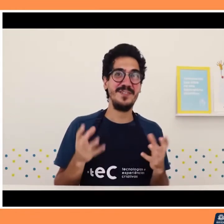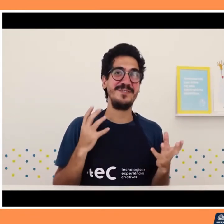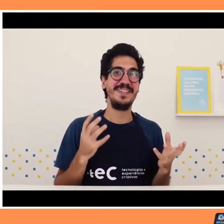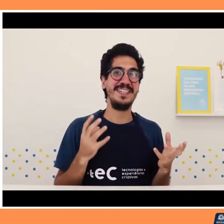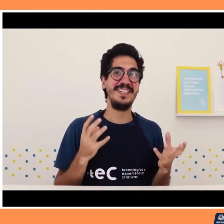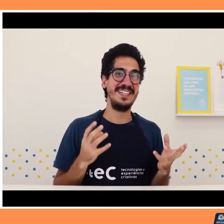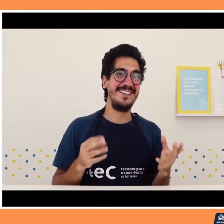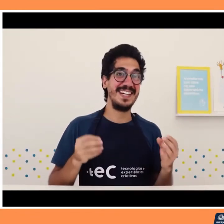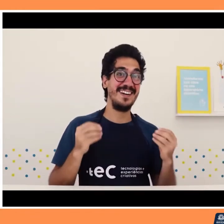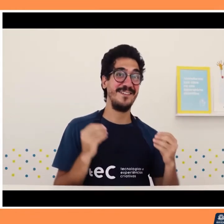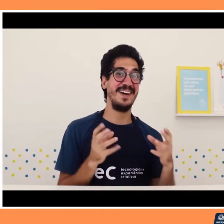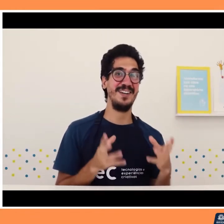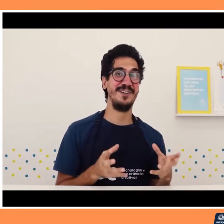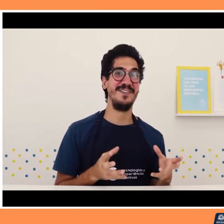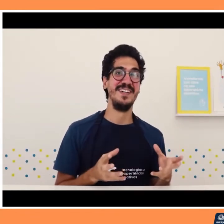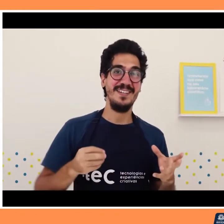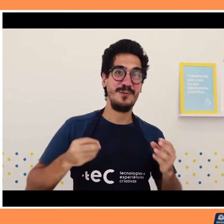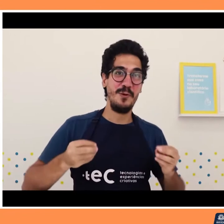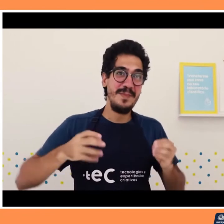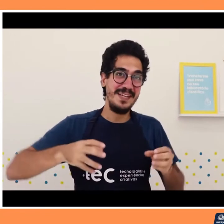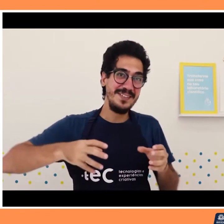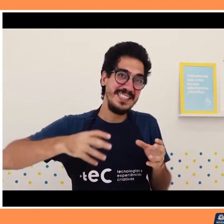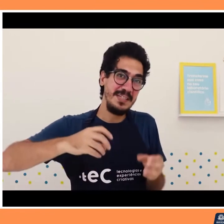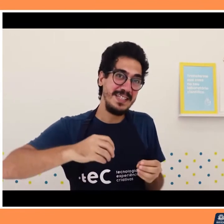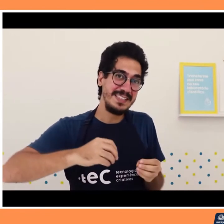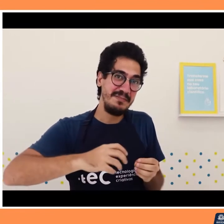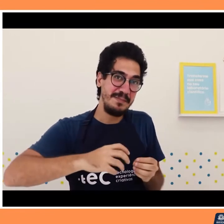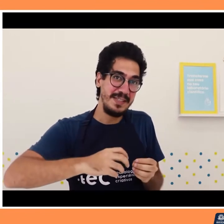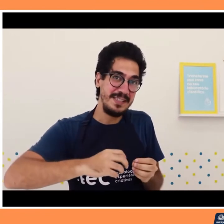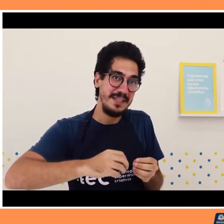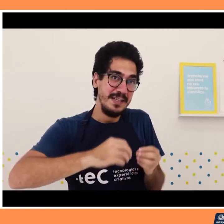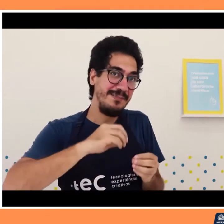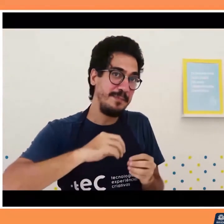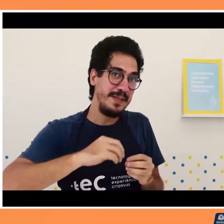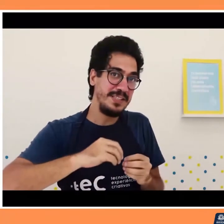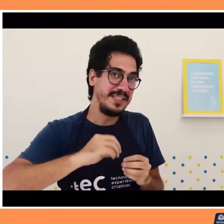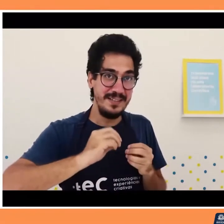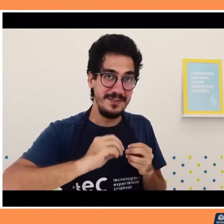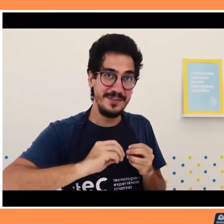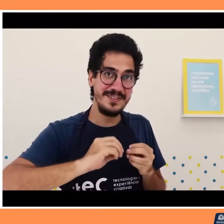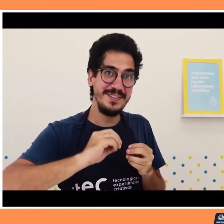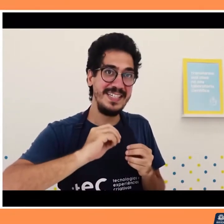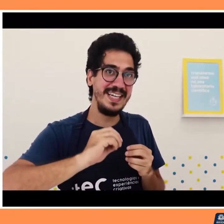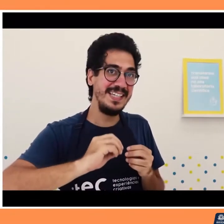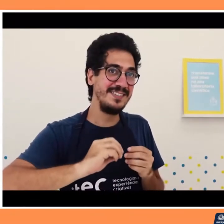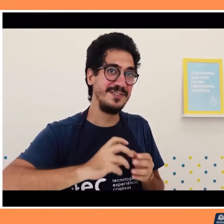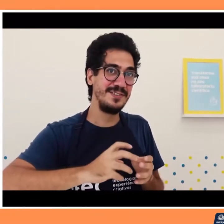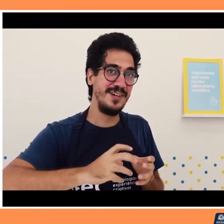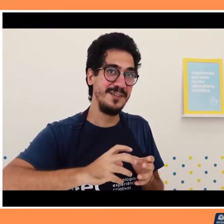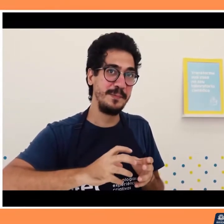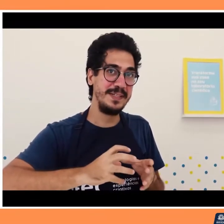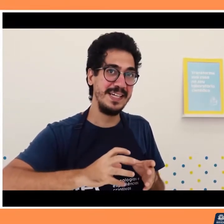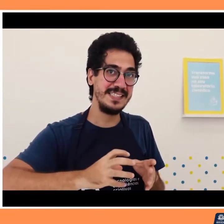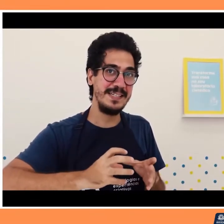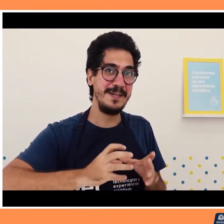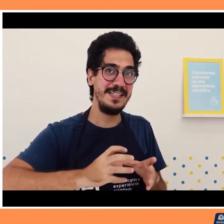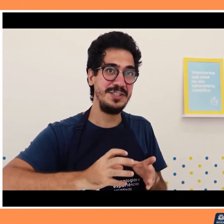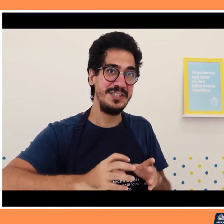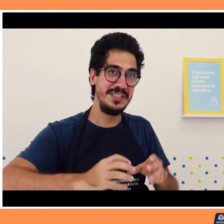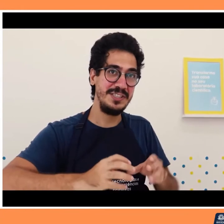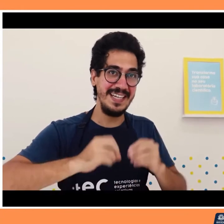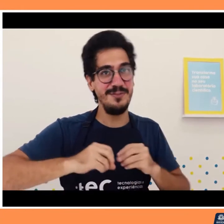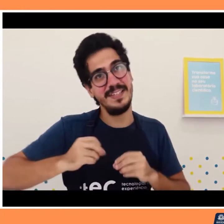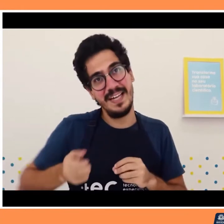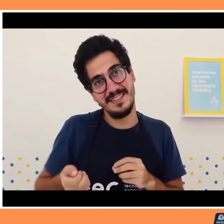Lembra que no vídeo do outro feijão a Carol falou que no começo da germinação a planta não depende tanto dos nutrientes do solo, porque a